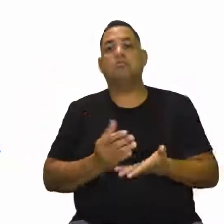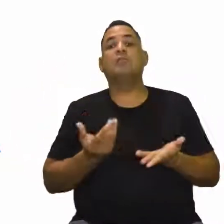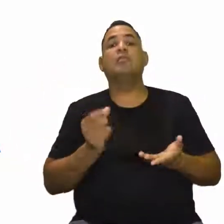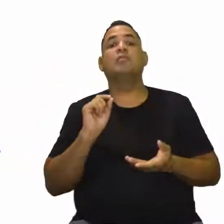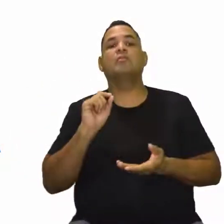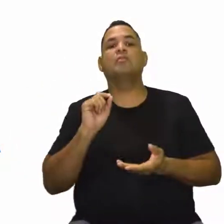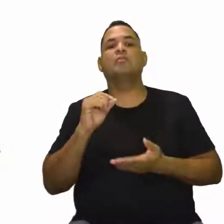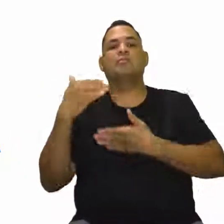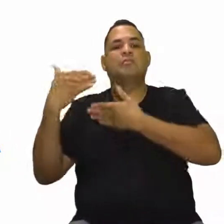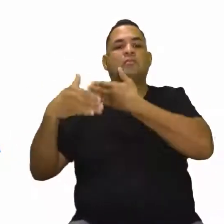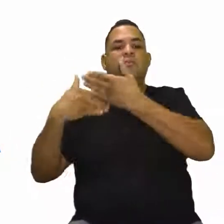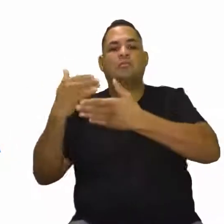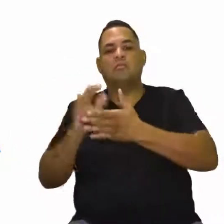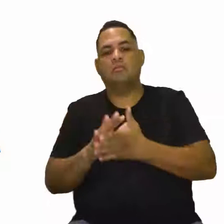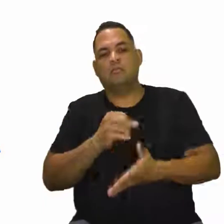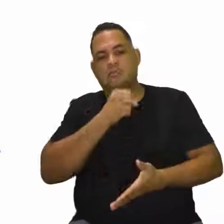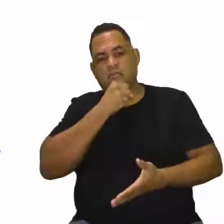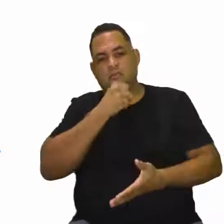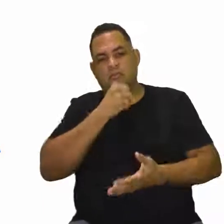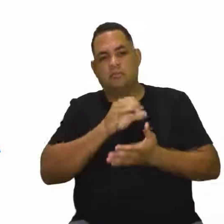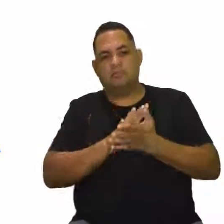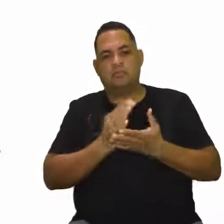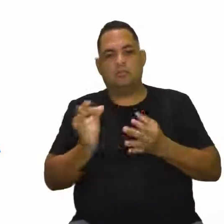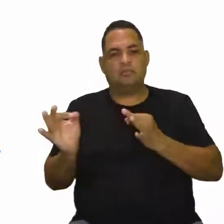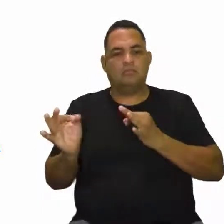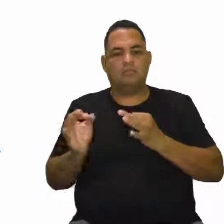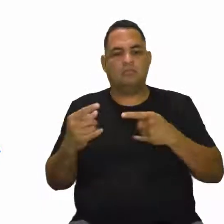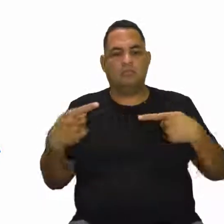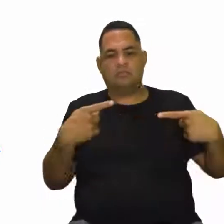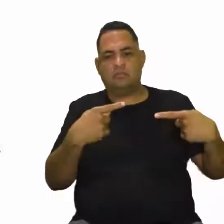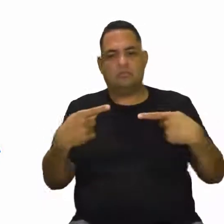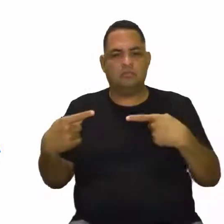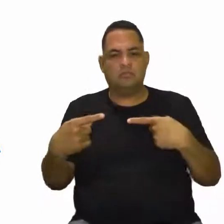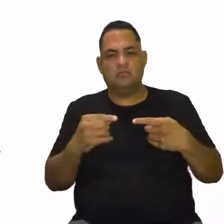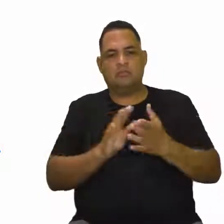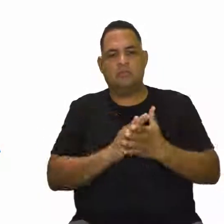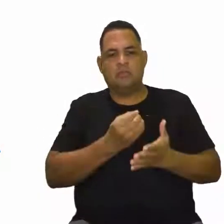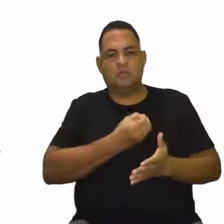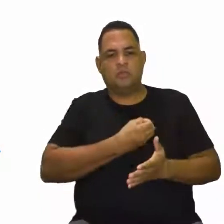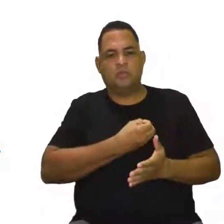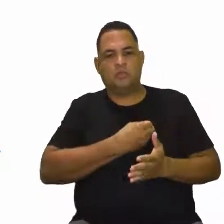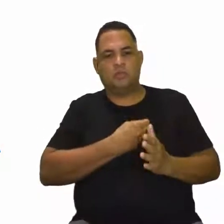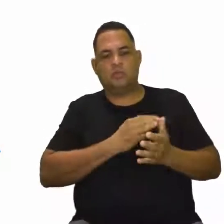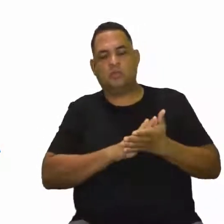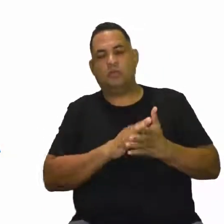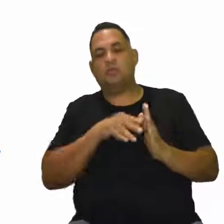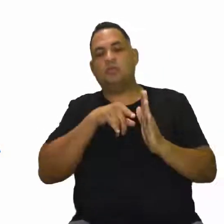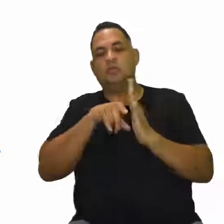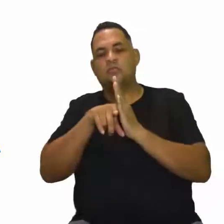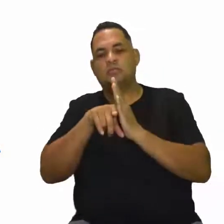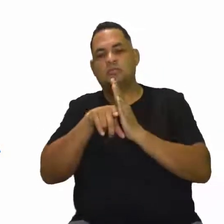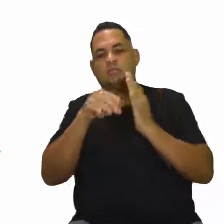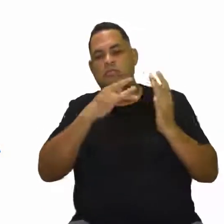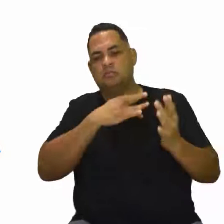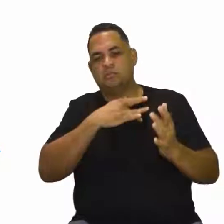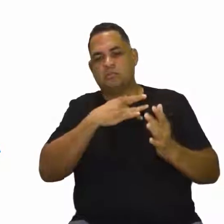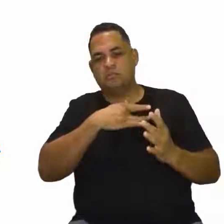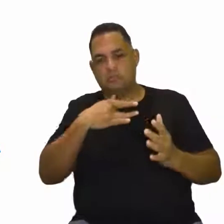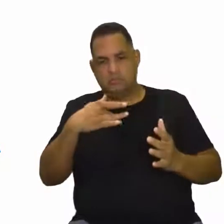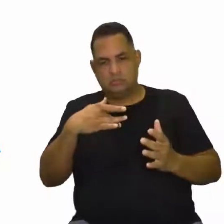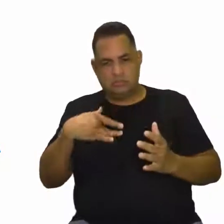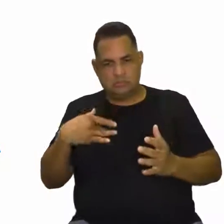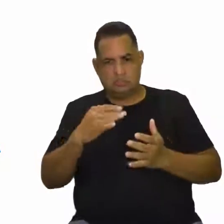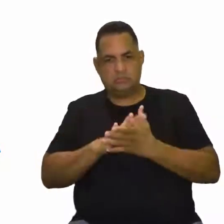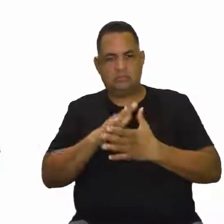profe? Ao envelhecimento, estabelecendo aí relação com os indicadores de saúde e os hábitos